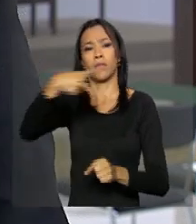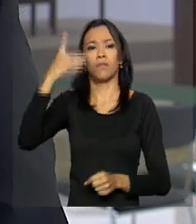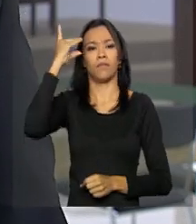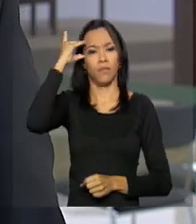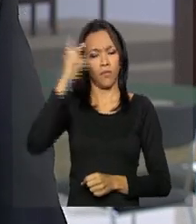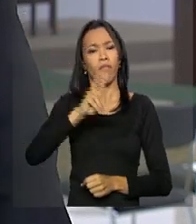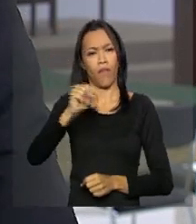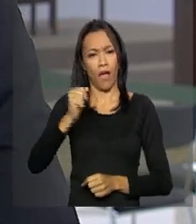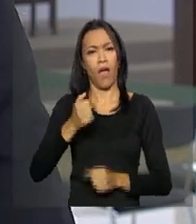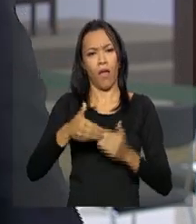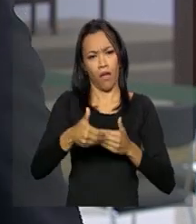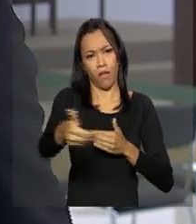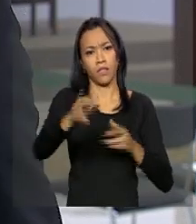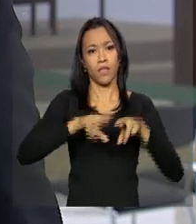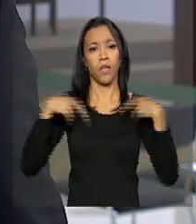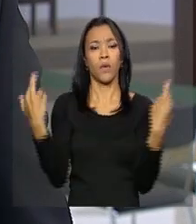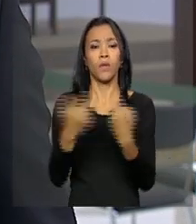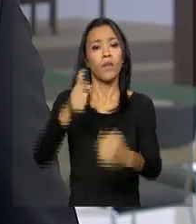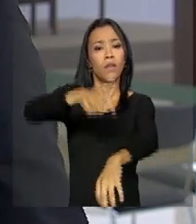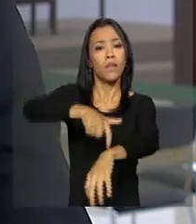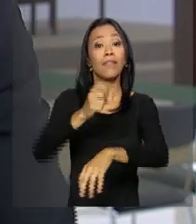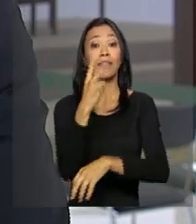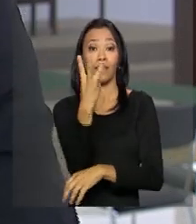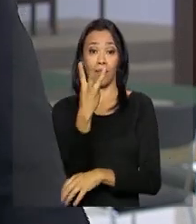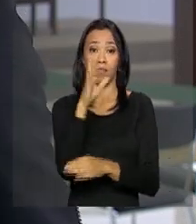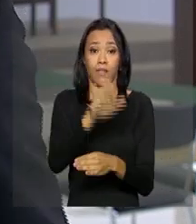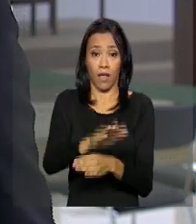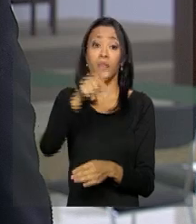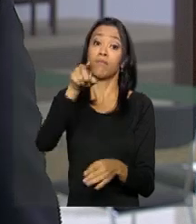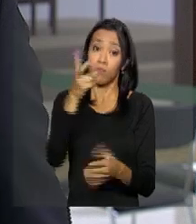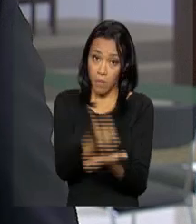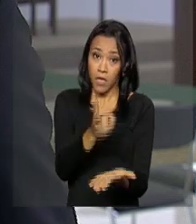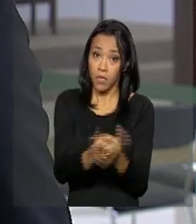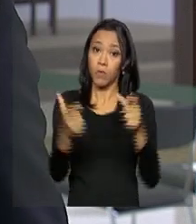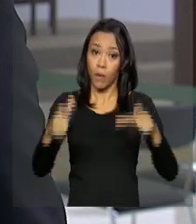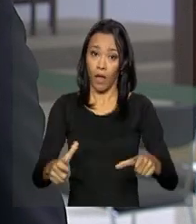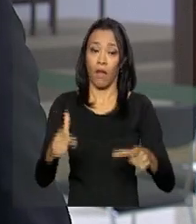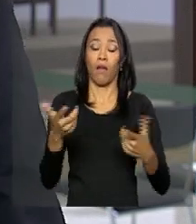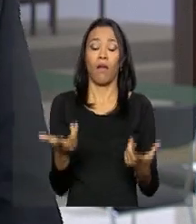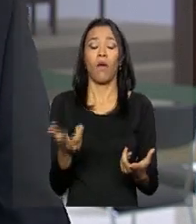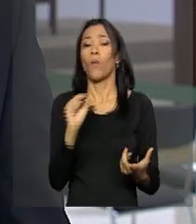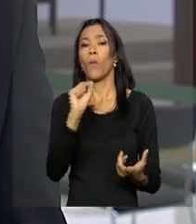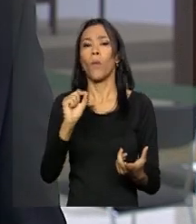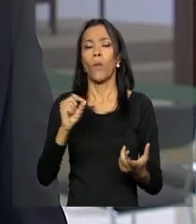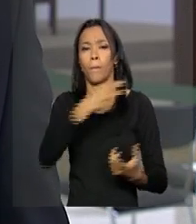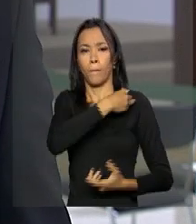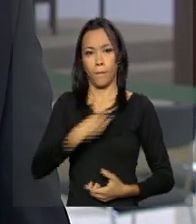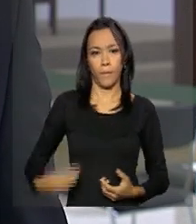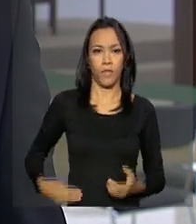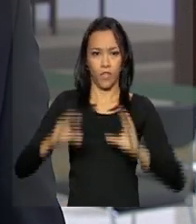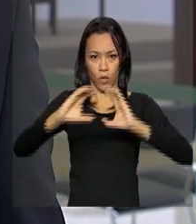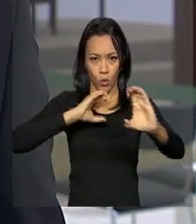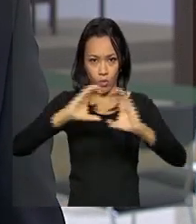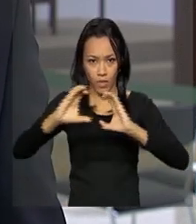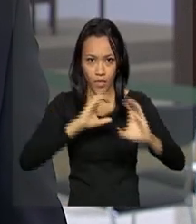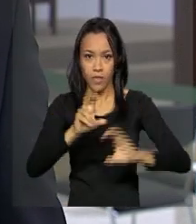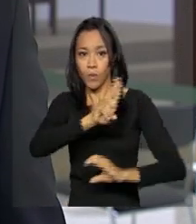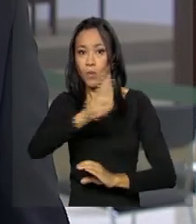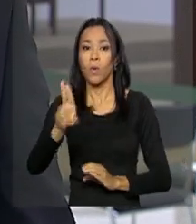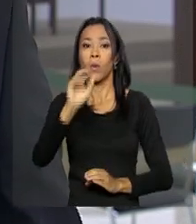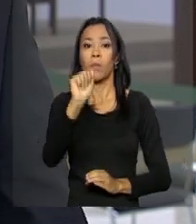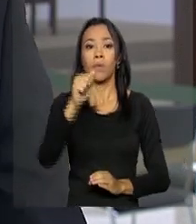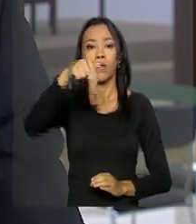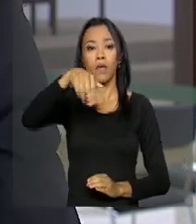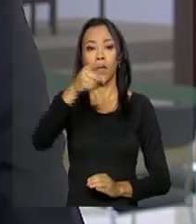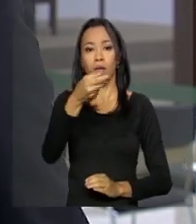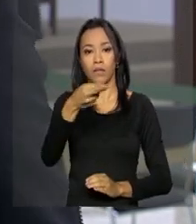vai se reunir às três horas da tarde, aqui também no Palácio do Planalto, com o ministro das comunicações, André Figueiredo. E